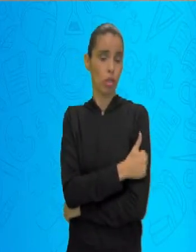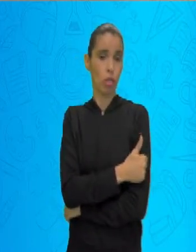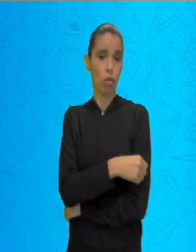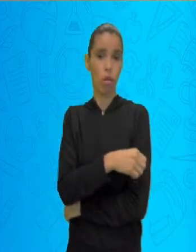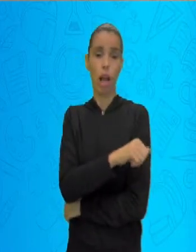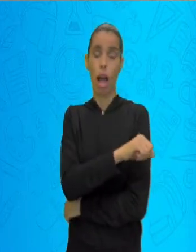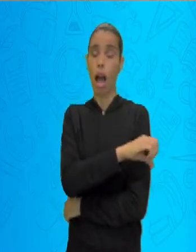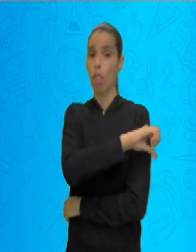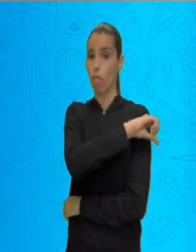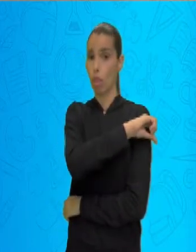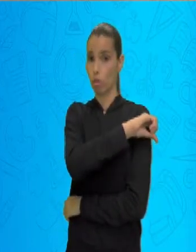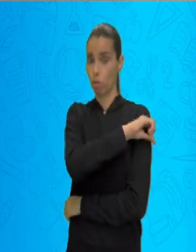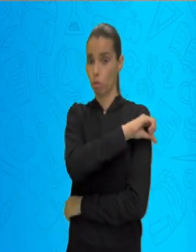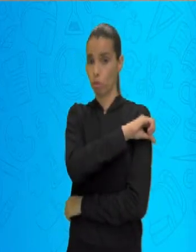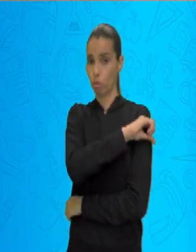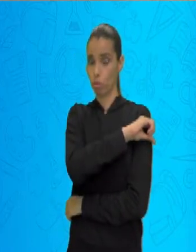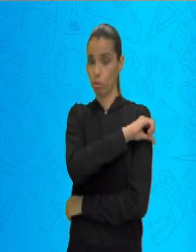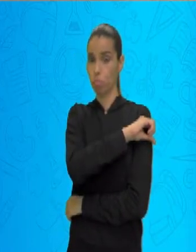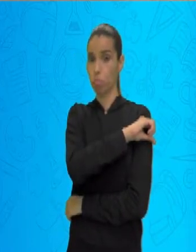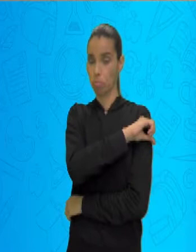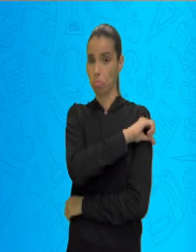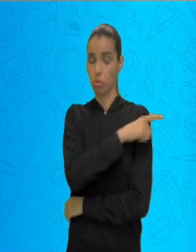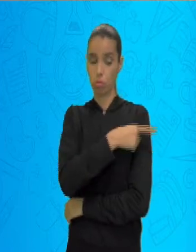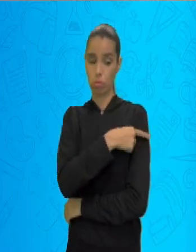até o nono ano, né?